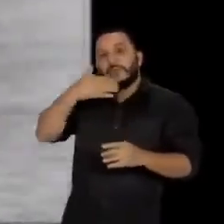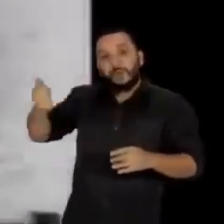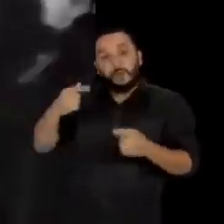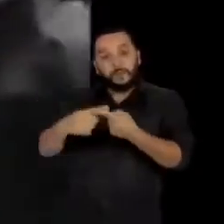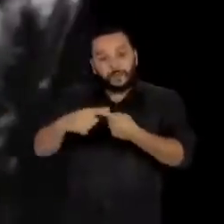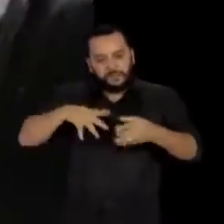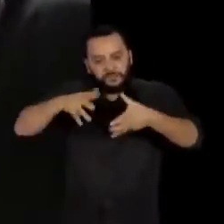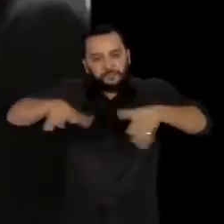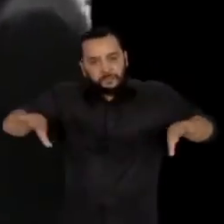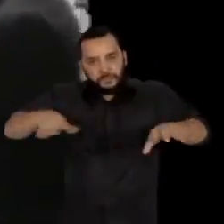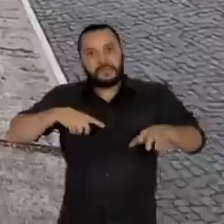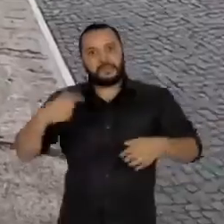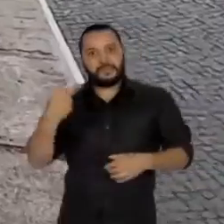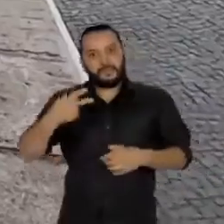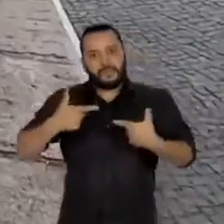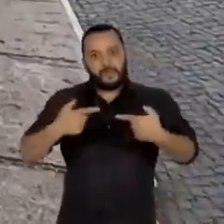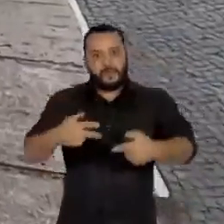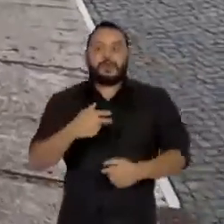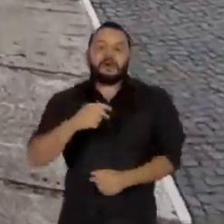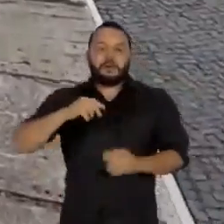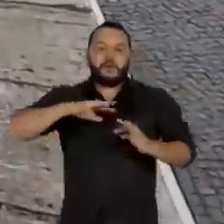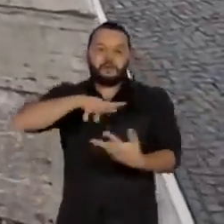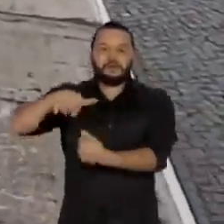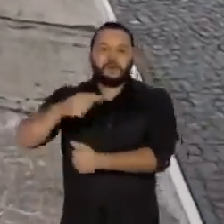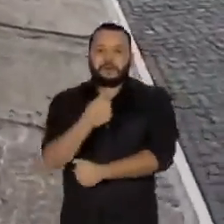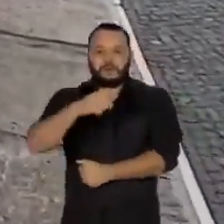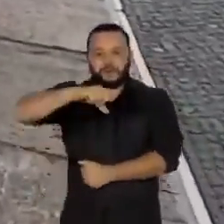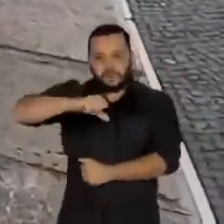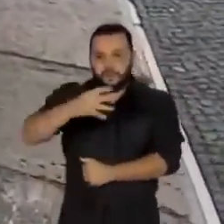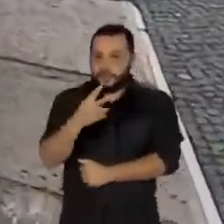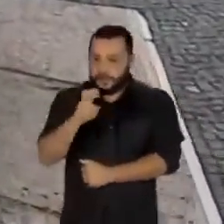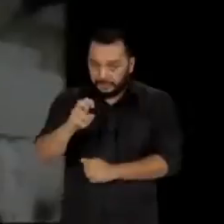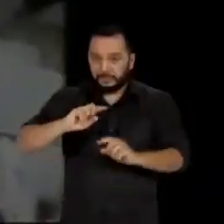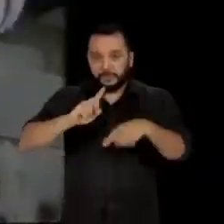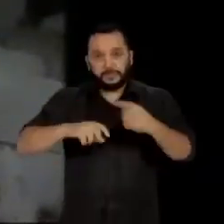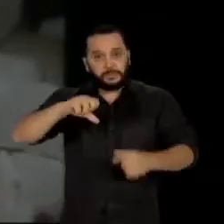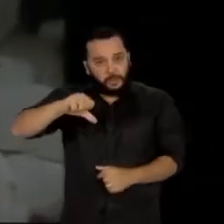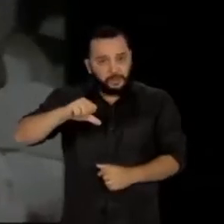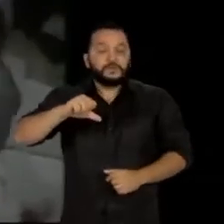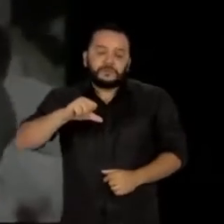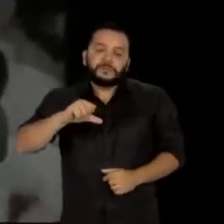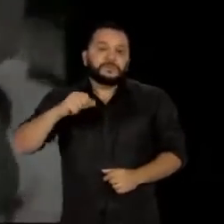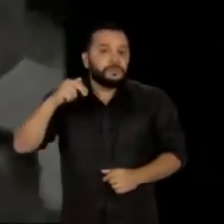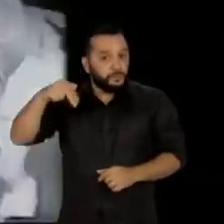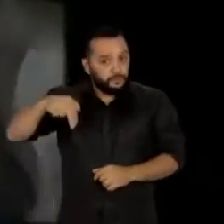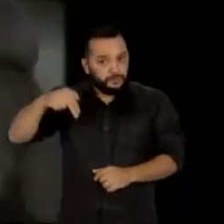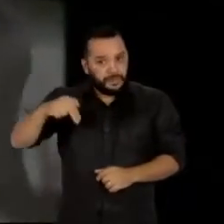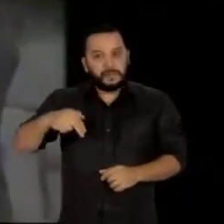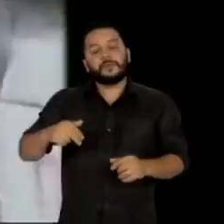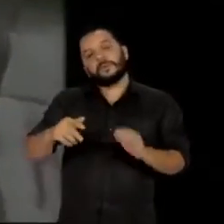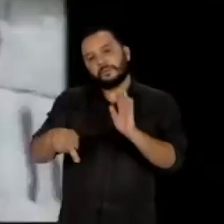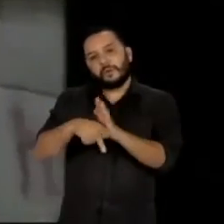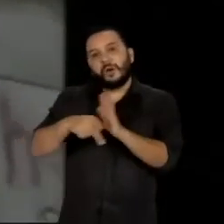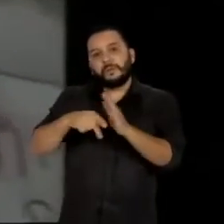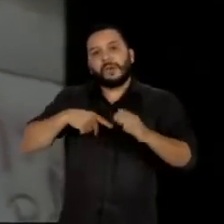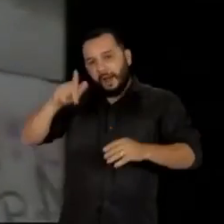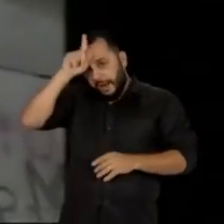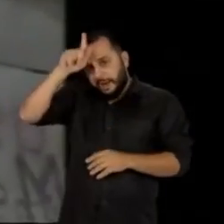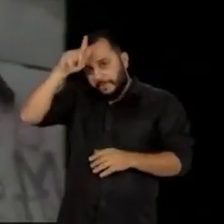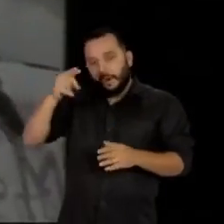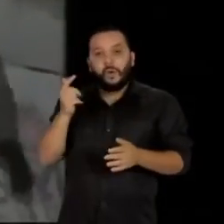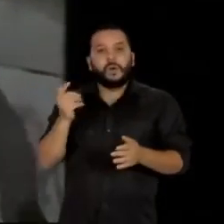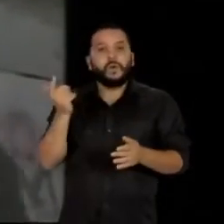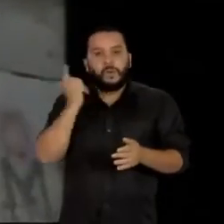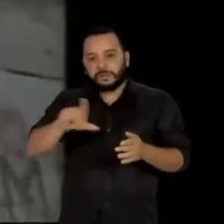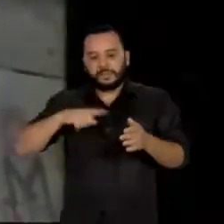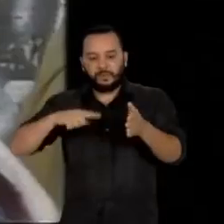Mundial, em 1945. No dia 9 de novembro de 1989, alemães eufóricos começaram a escalar o muro e ficou